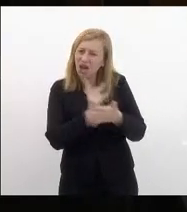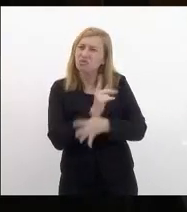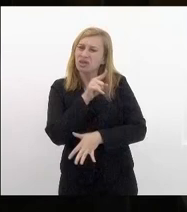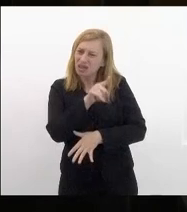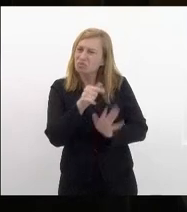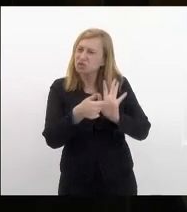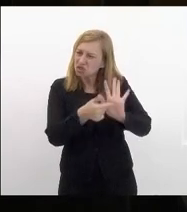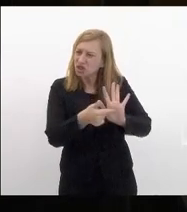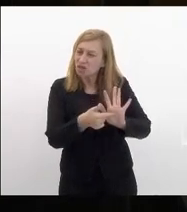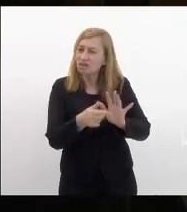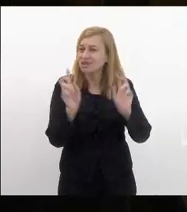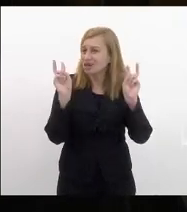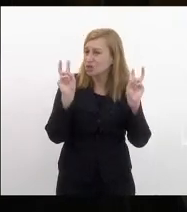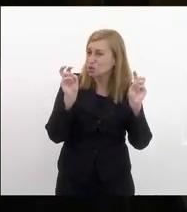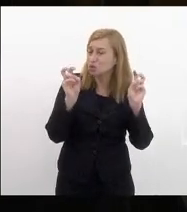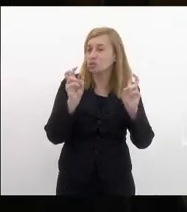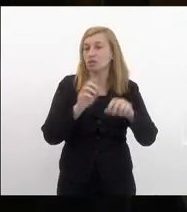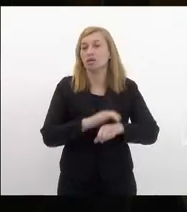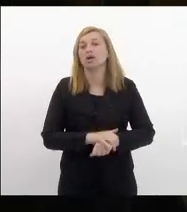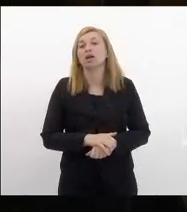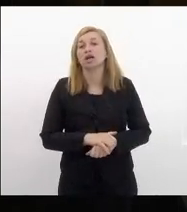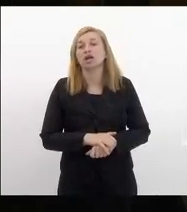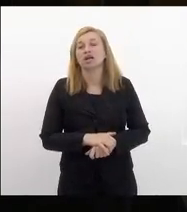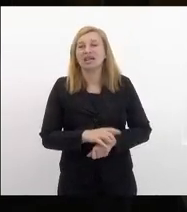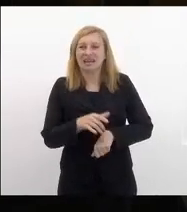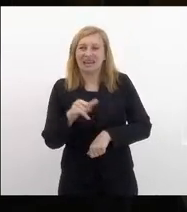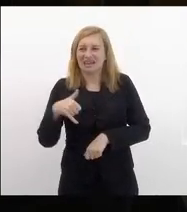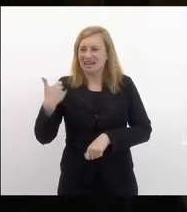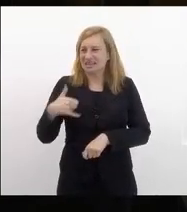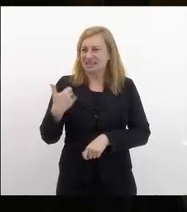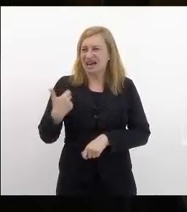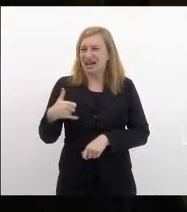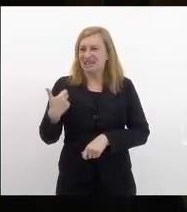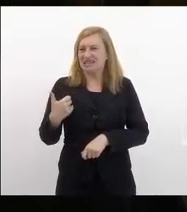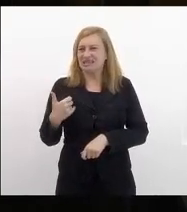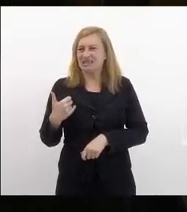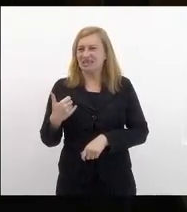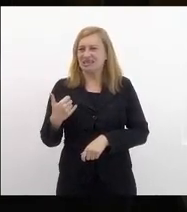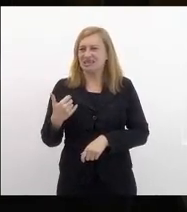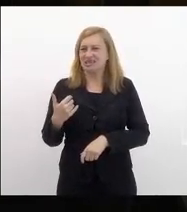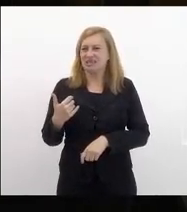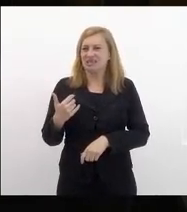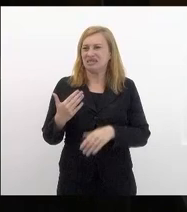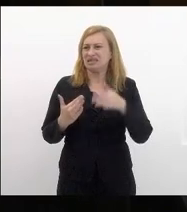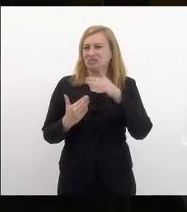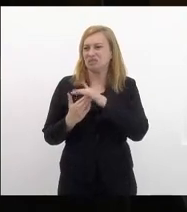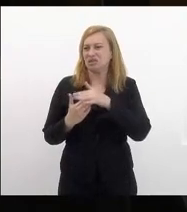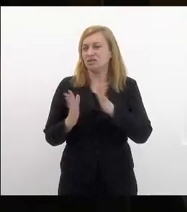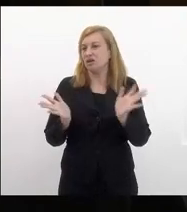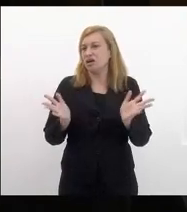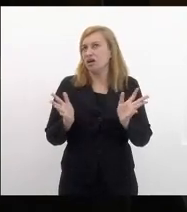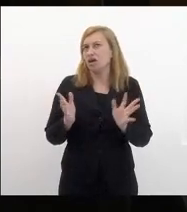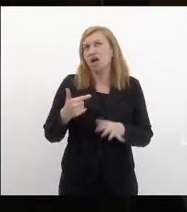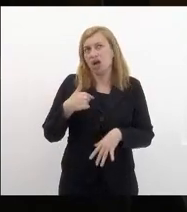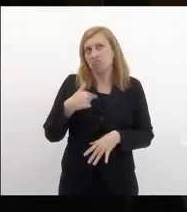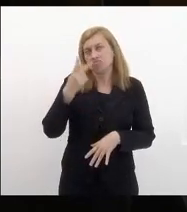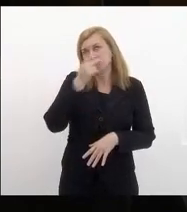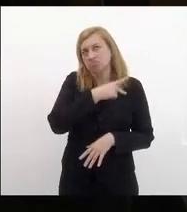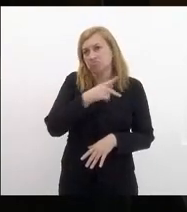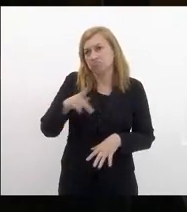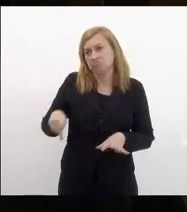essa questão inclusive da idade mínima sendo revista eu por exemplo te ajudo presidente